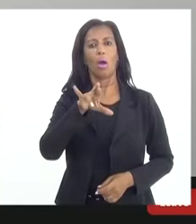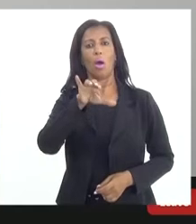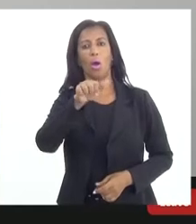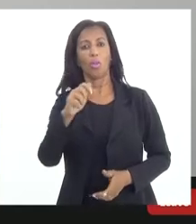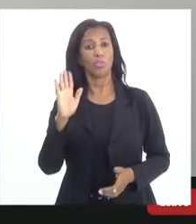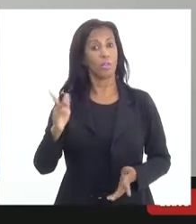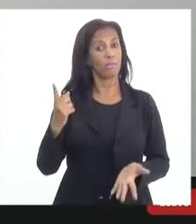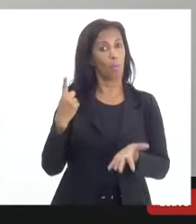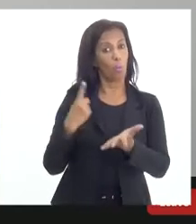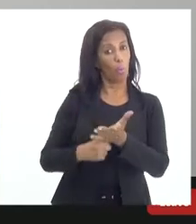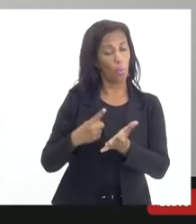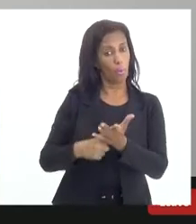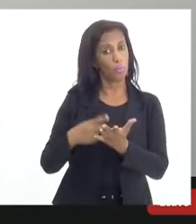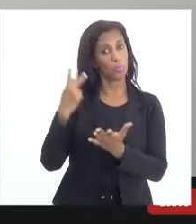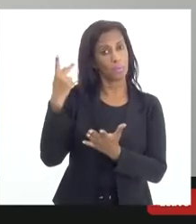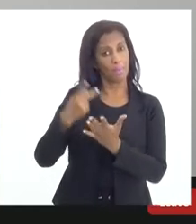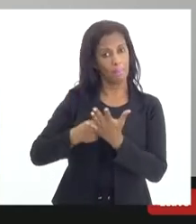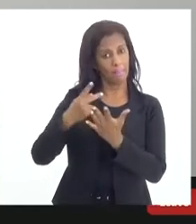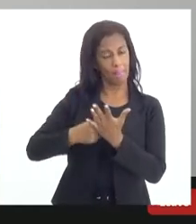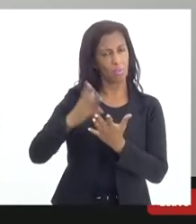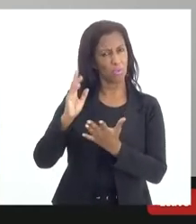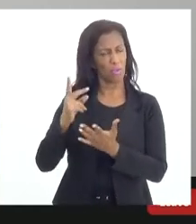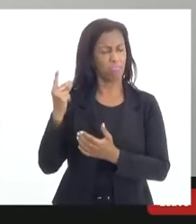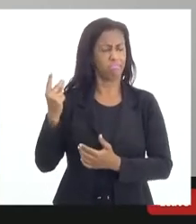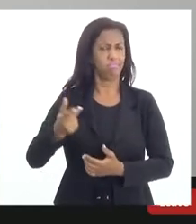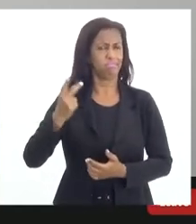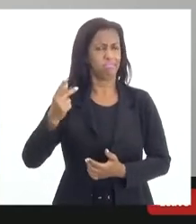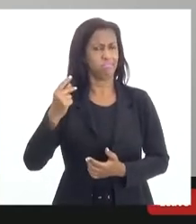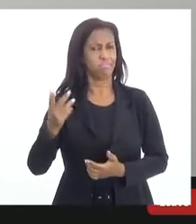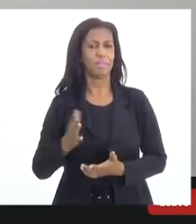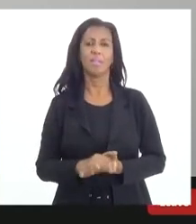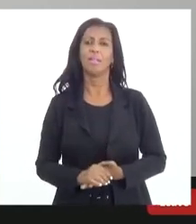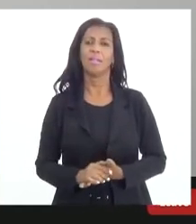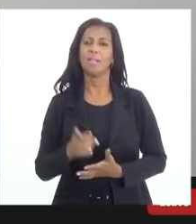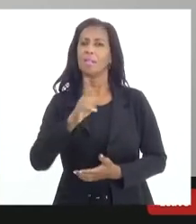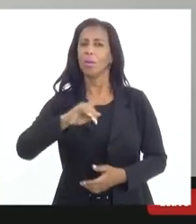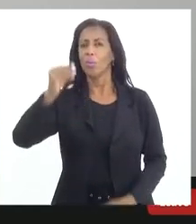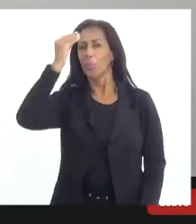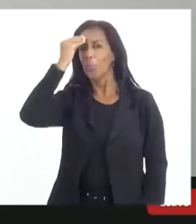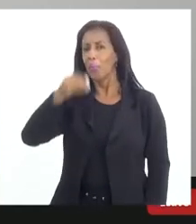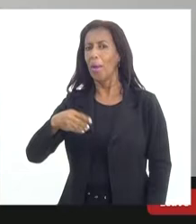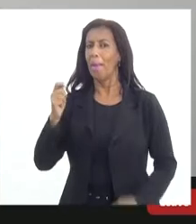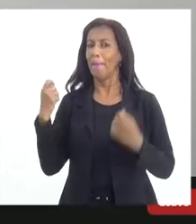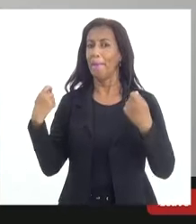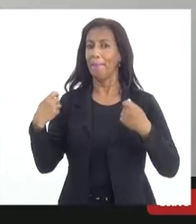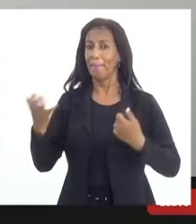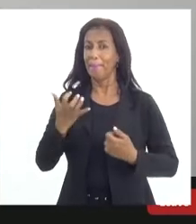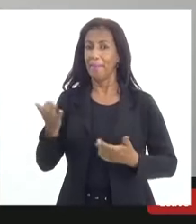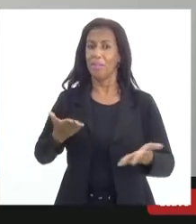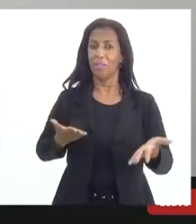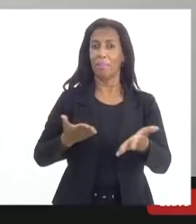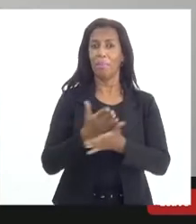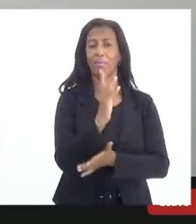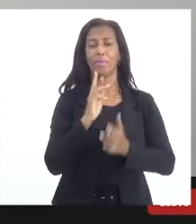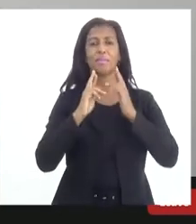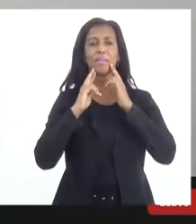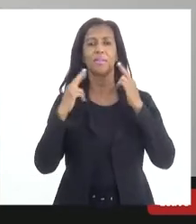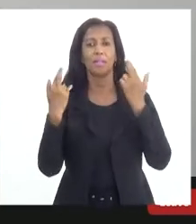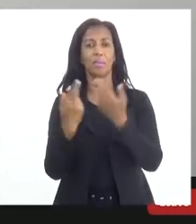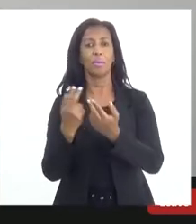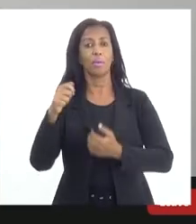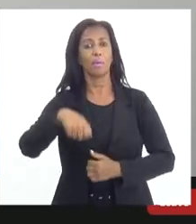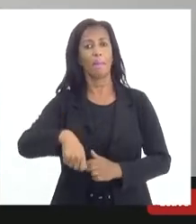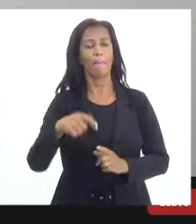têm compromisso com essa pauta há algum tempo e, obviamente, não hesitaram em que a gente aprovasse essa audiência para que ainda no mês de